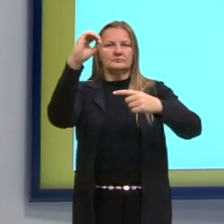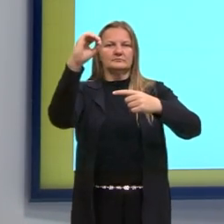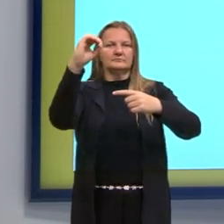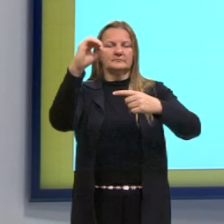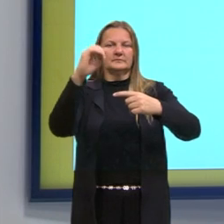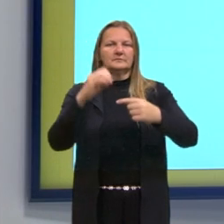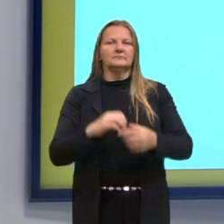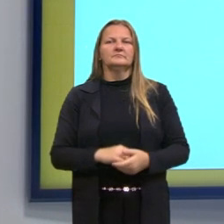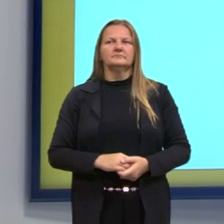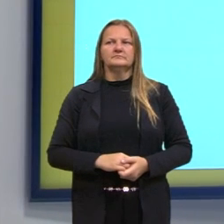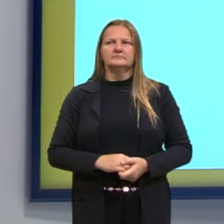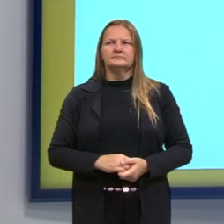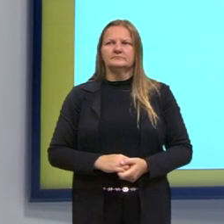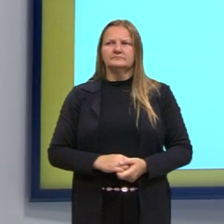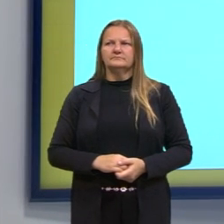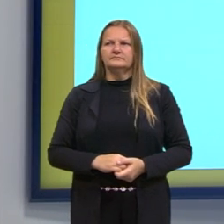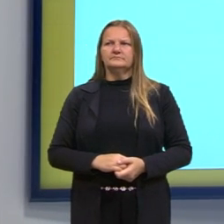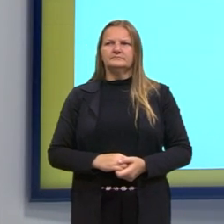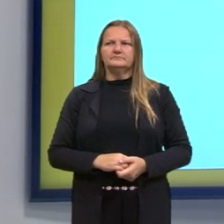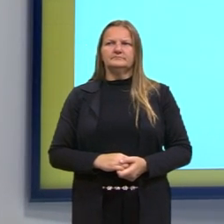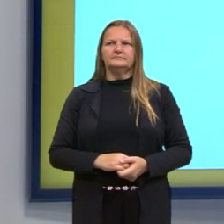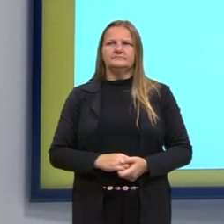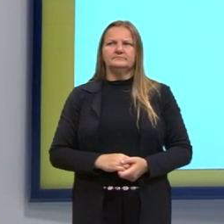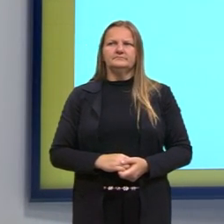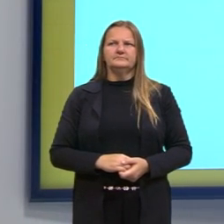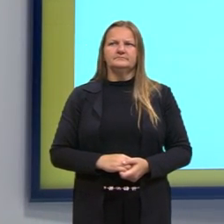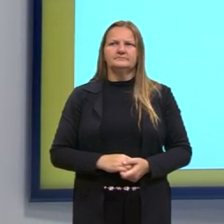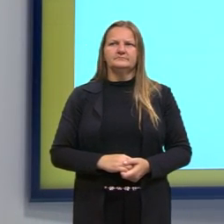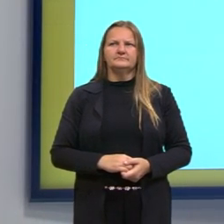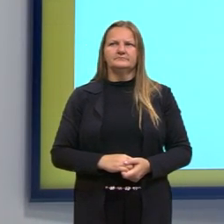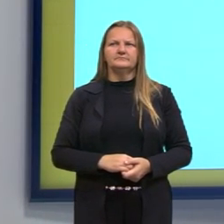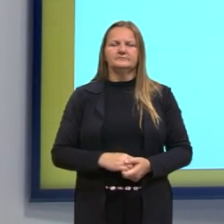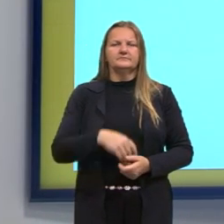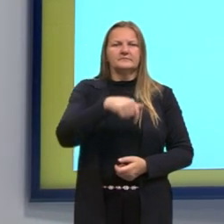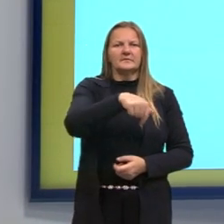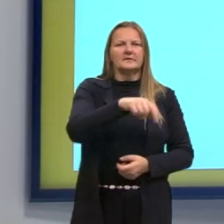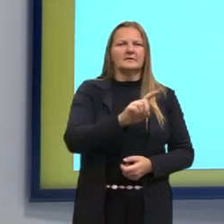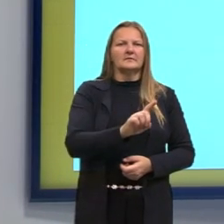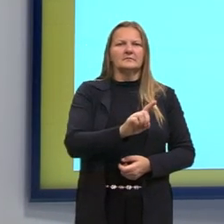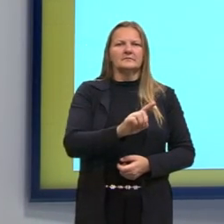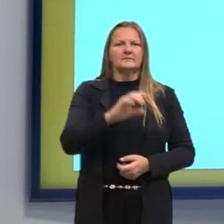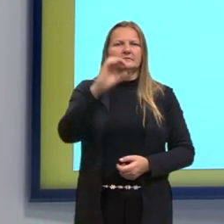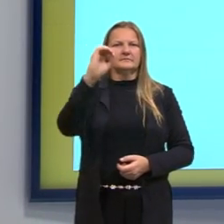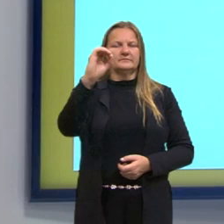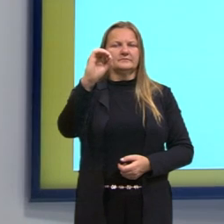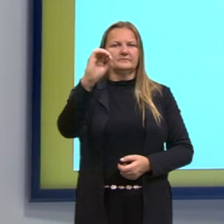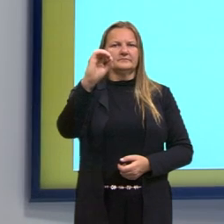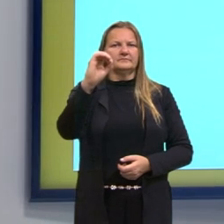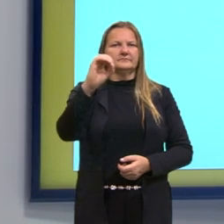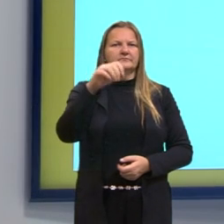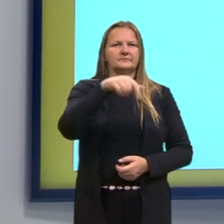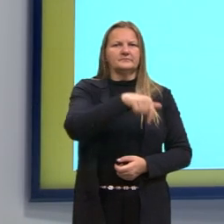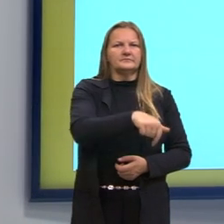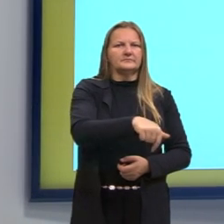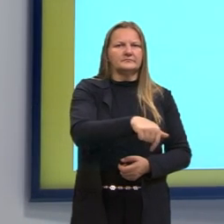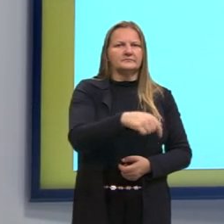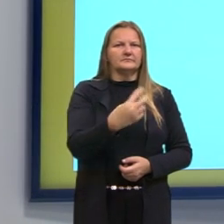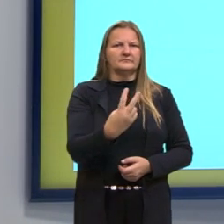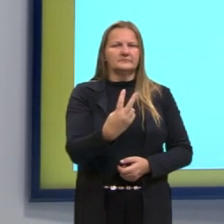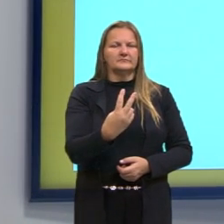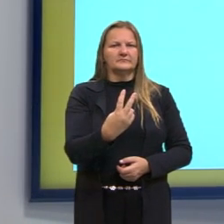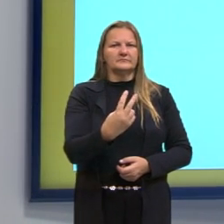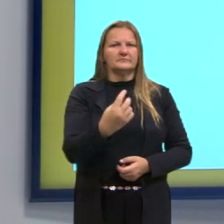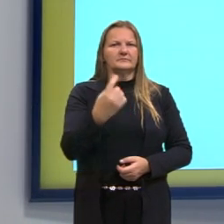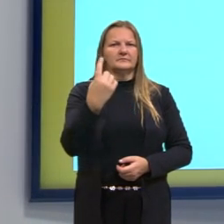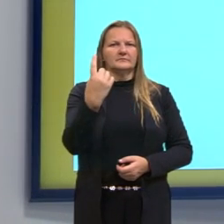E aí, se nós observarmos a ordem, o que eu teria? O Q1, o expoente seria 0. O Q2,